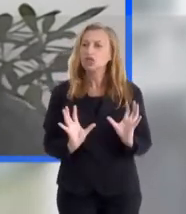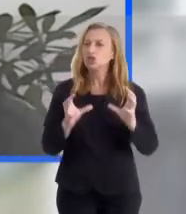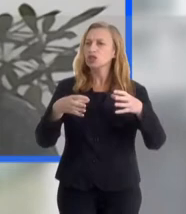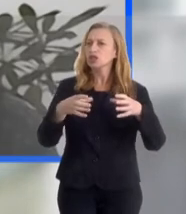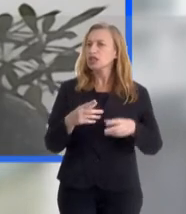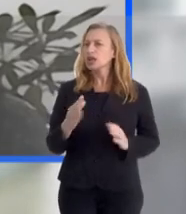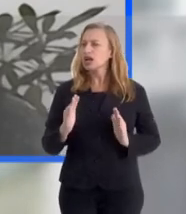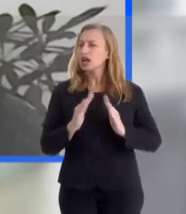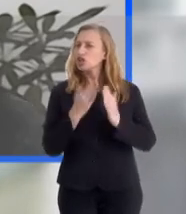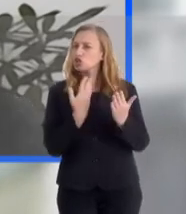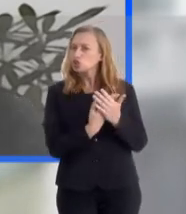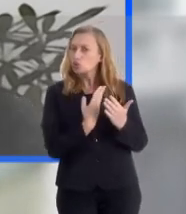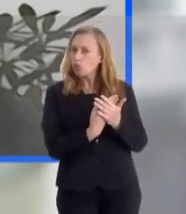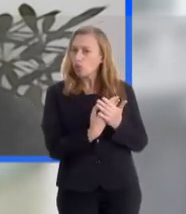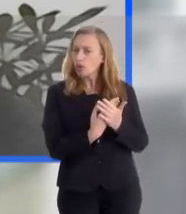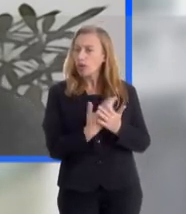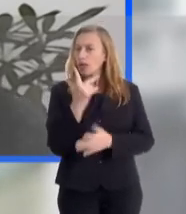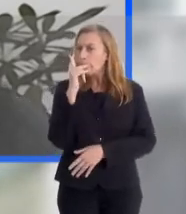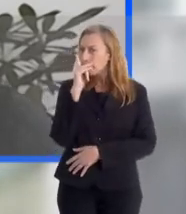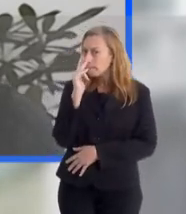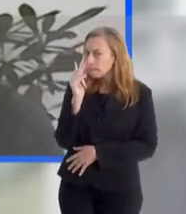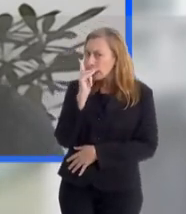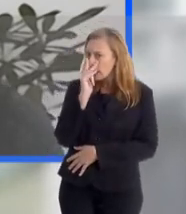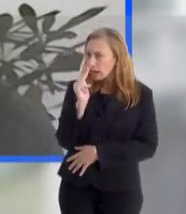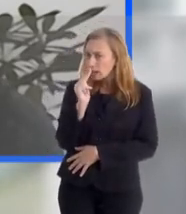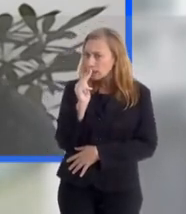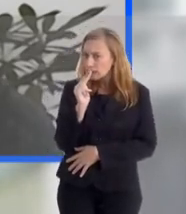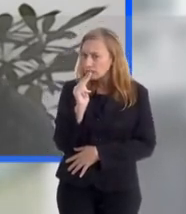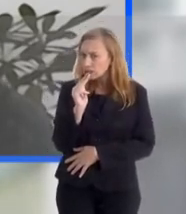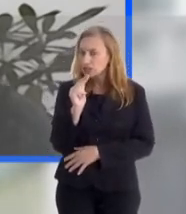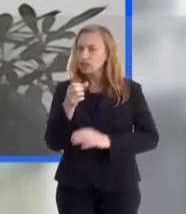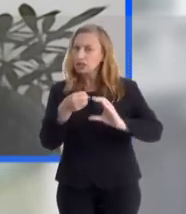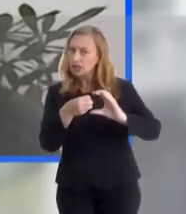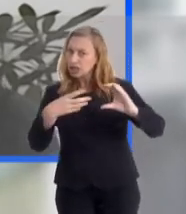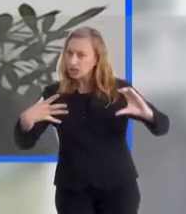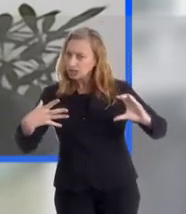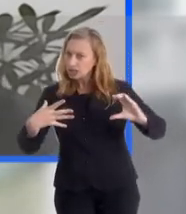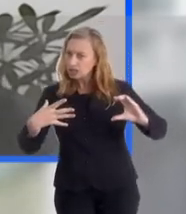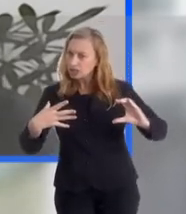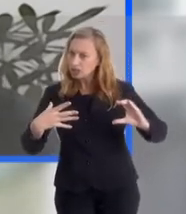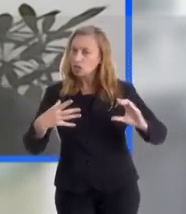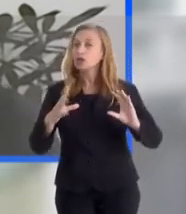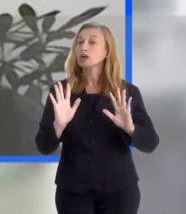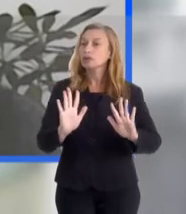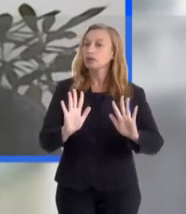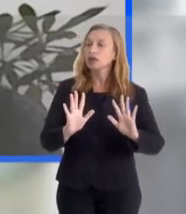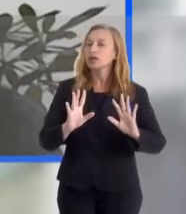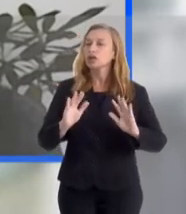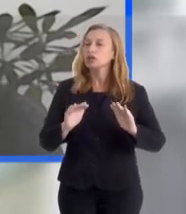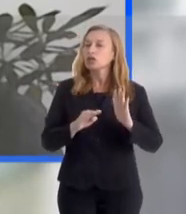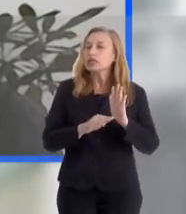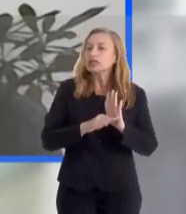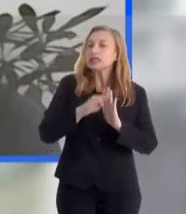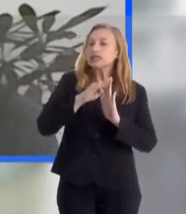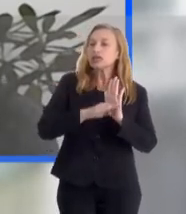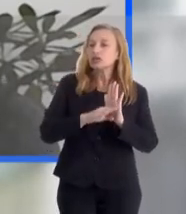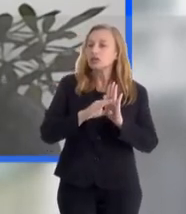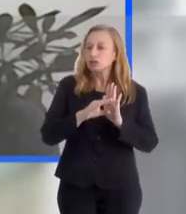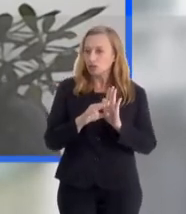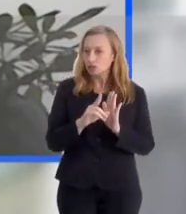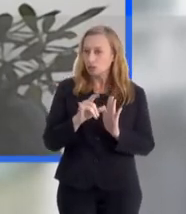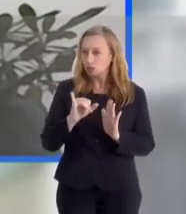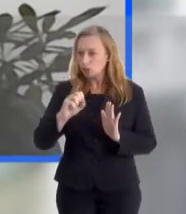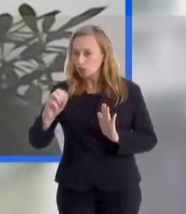grupos, eles são parecidos em várias características, sobretudo em níveis